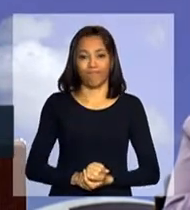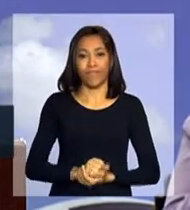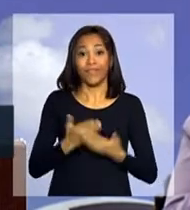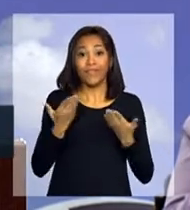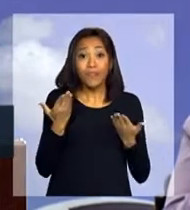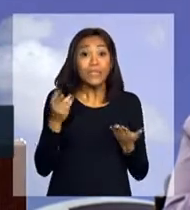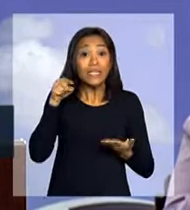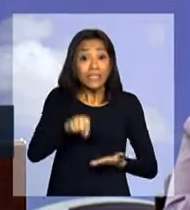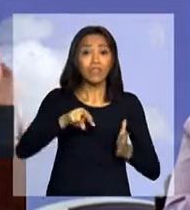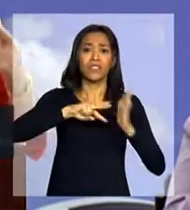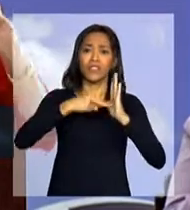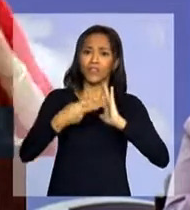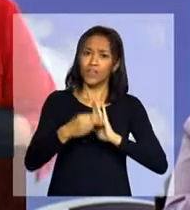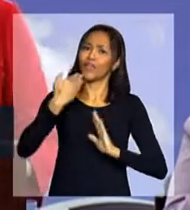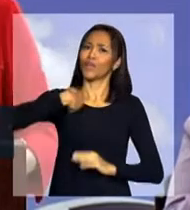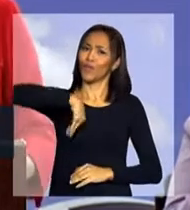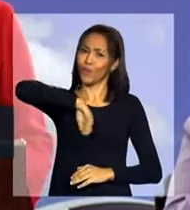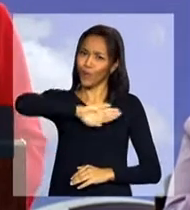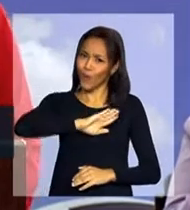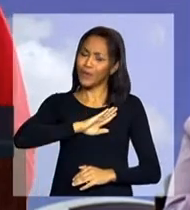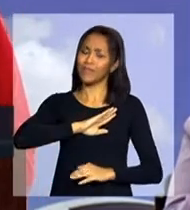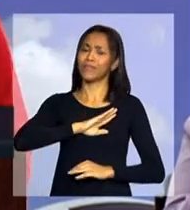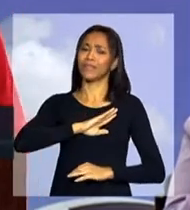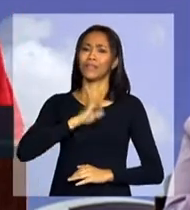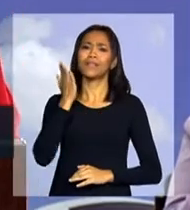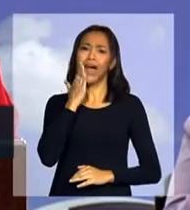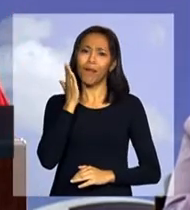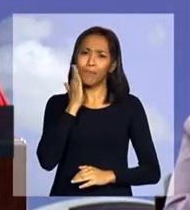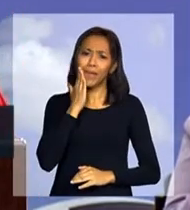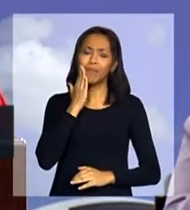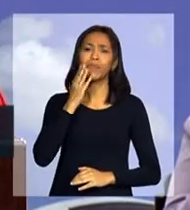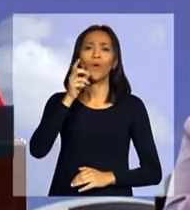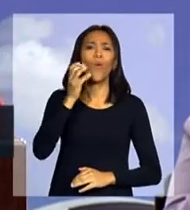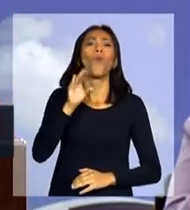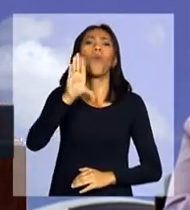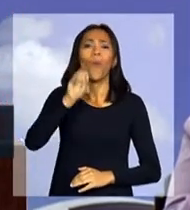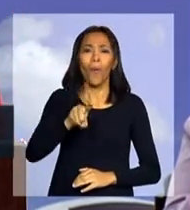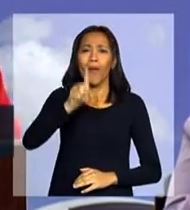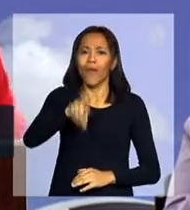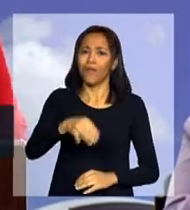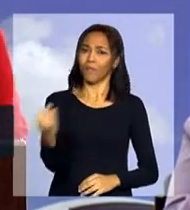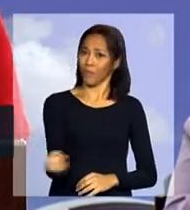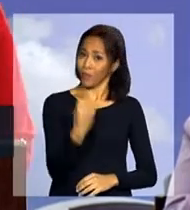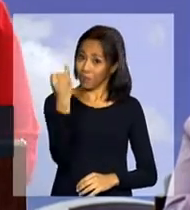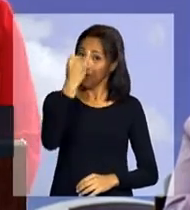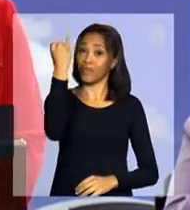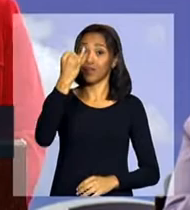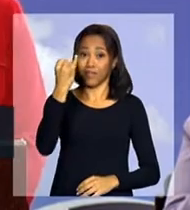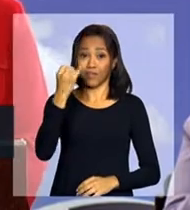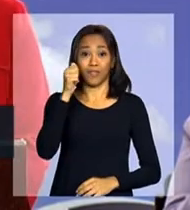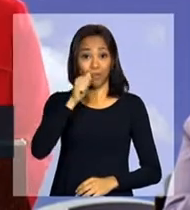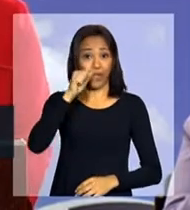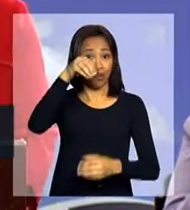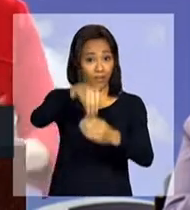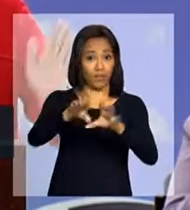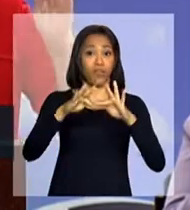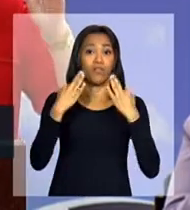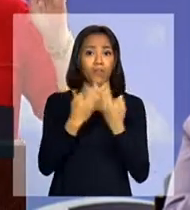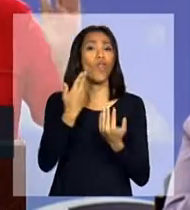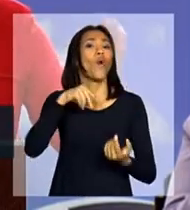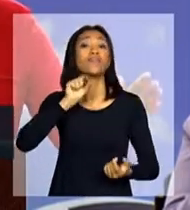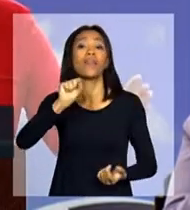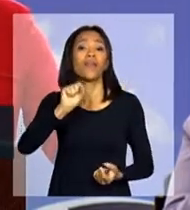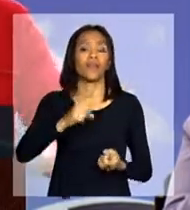significa que nós reconhecemos a importância das famílias como esteio das famílias. Nós quem? O